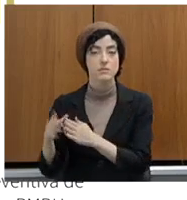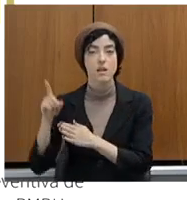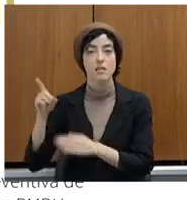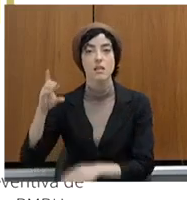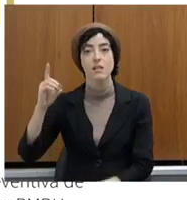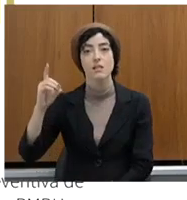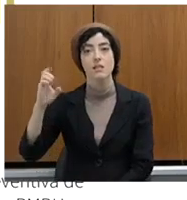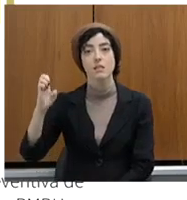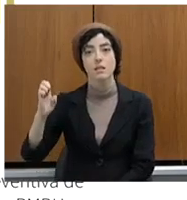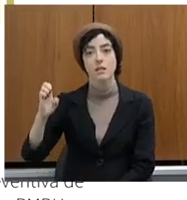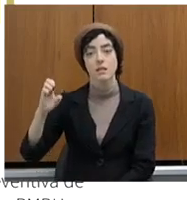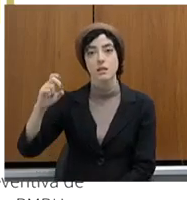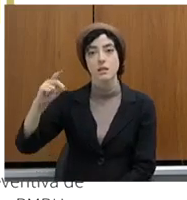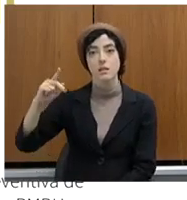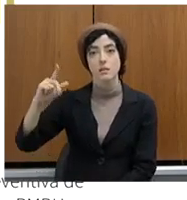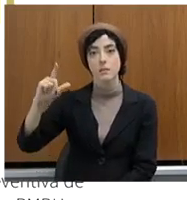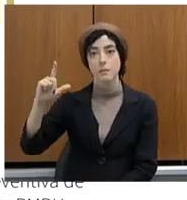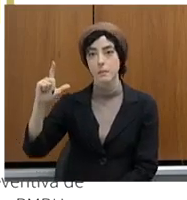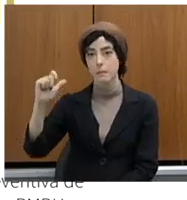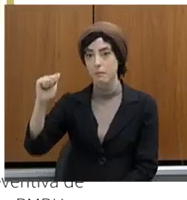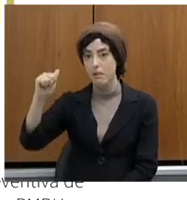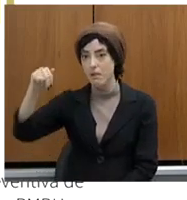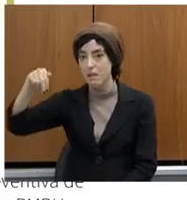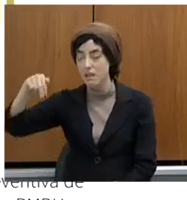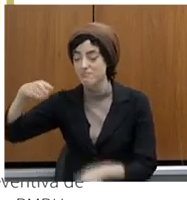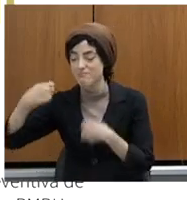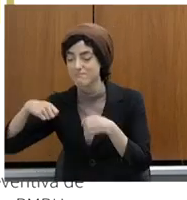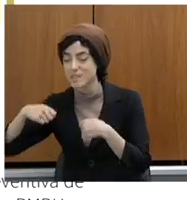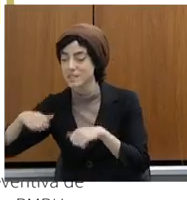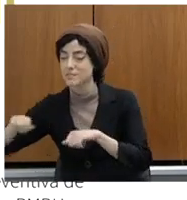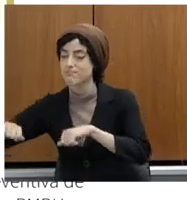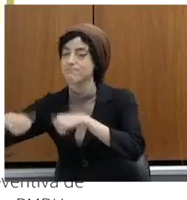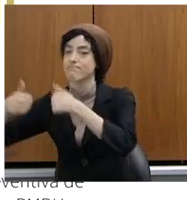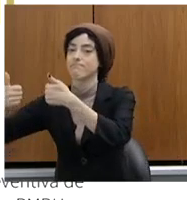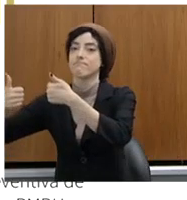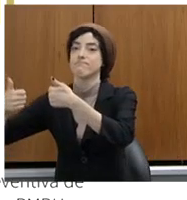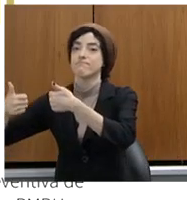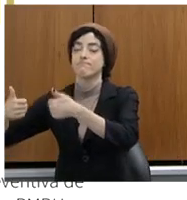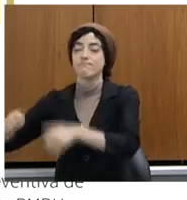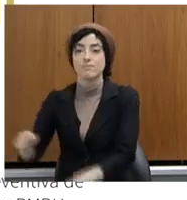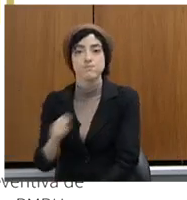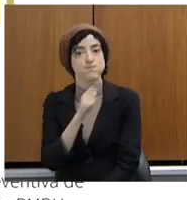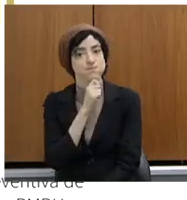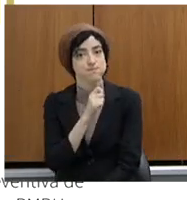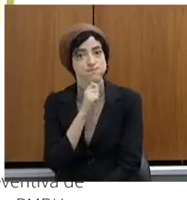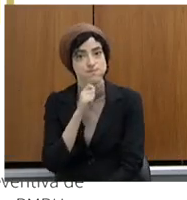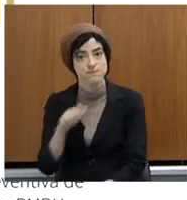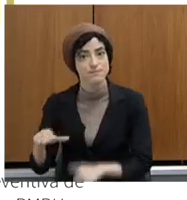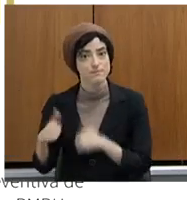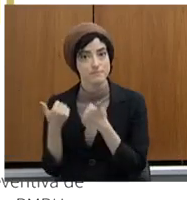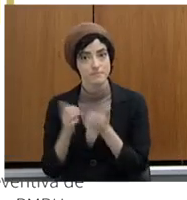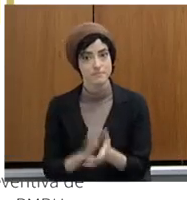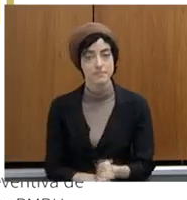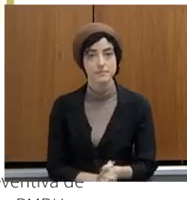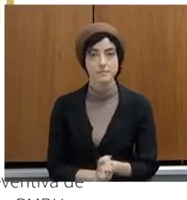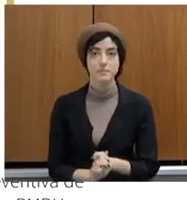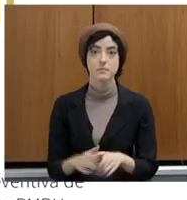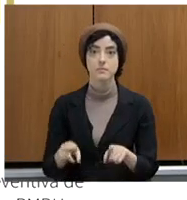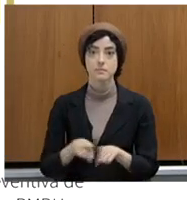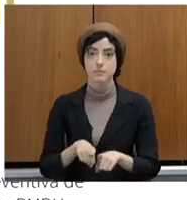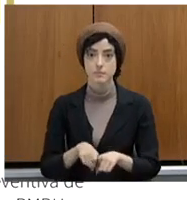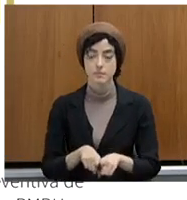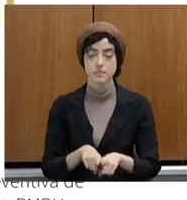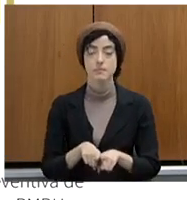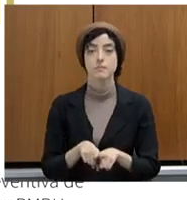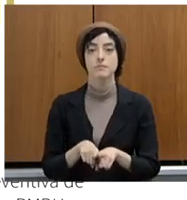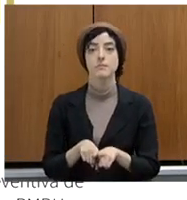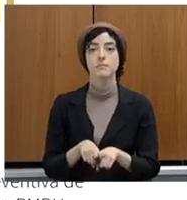E também aproveito para registrar que o Poder Judiciário, através de penas pecuniárias, neste ano, há menos de um